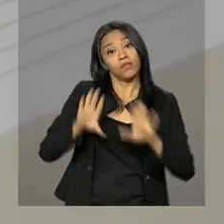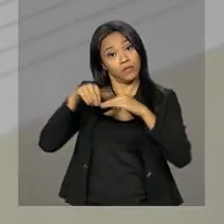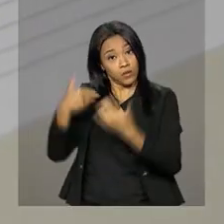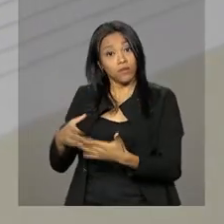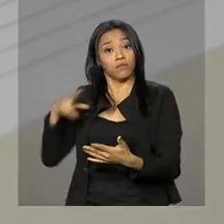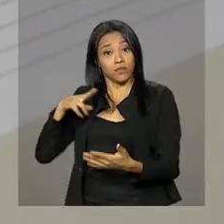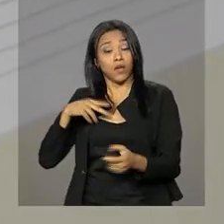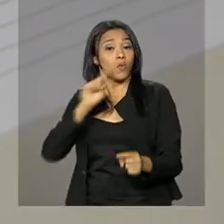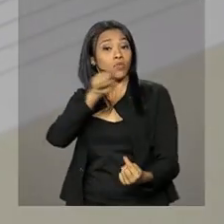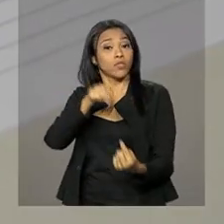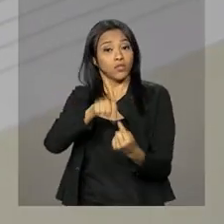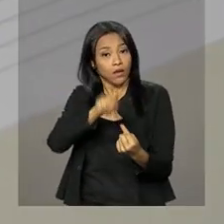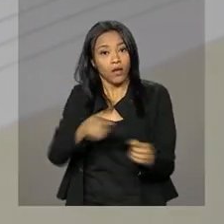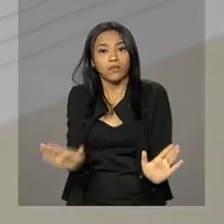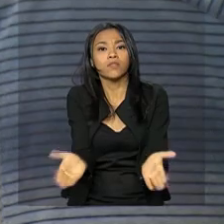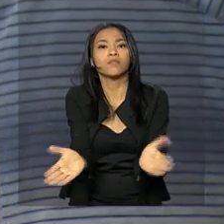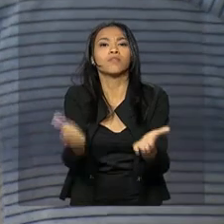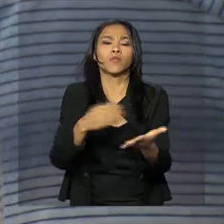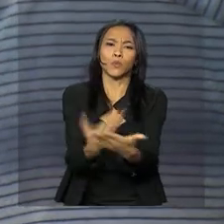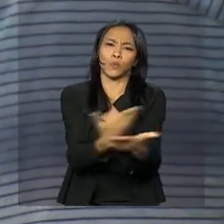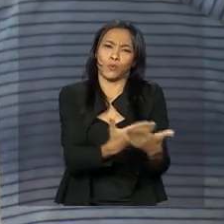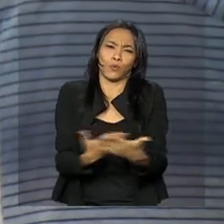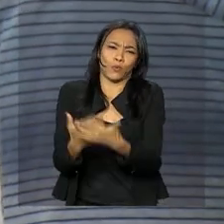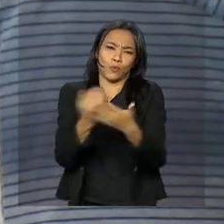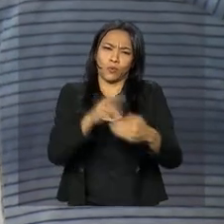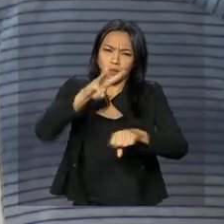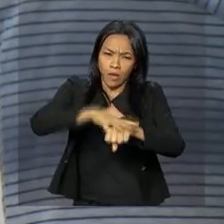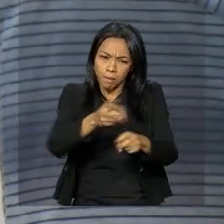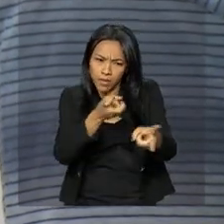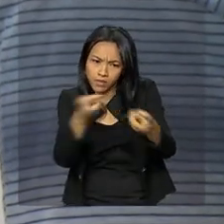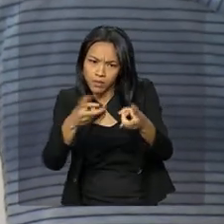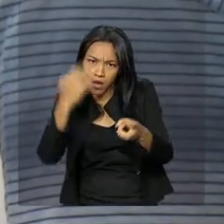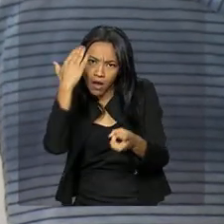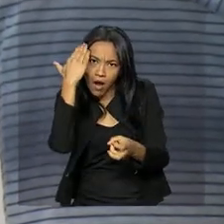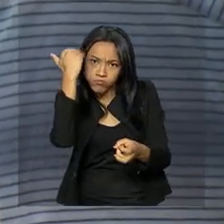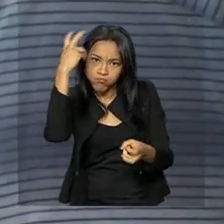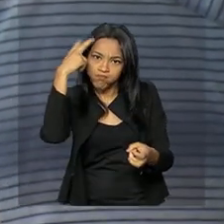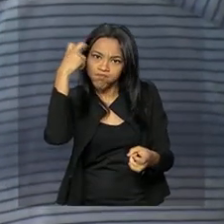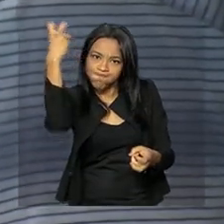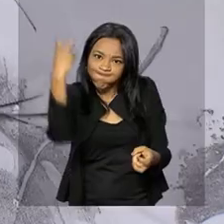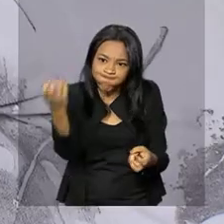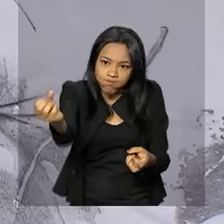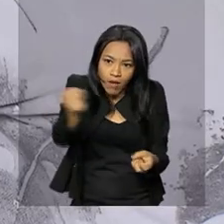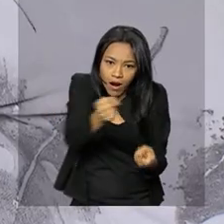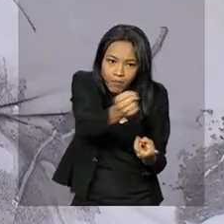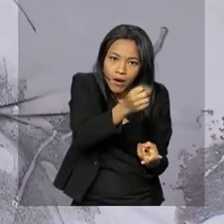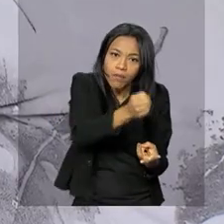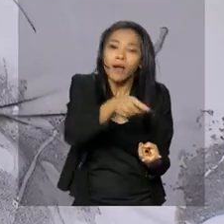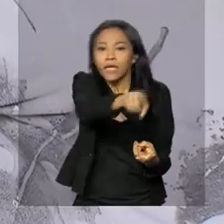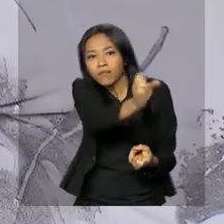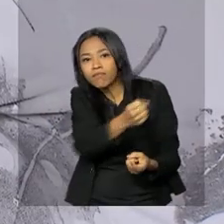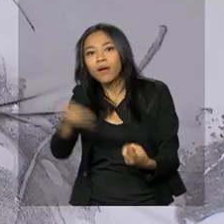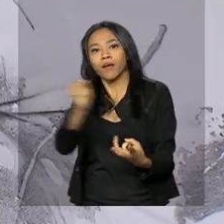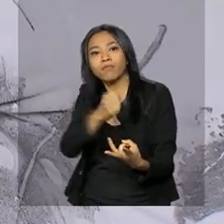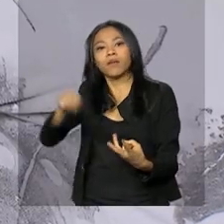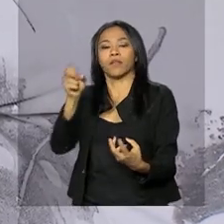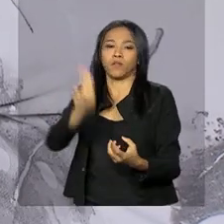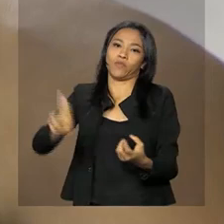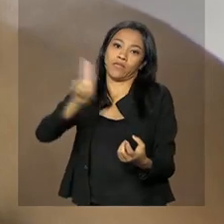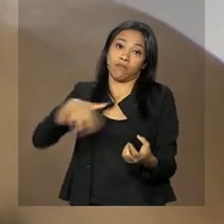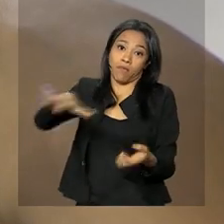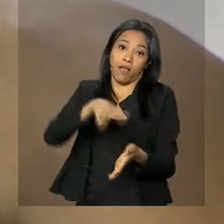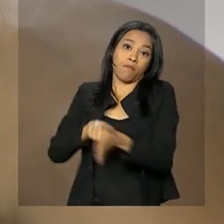estimular o estudo da matemática, identificar talentos e incentivar o seu ingresso em universidades nas áreas